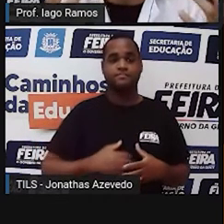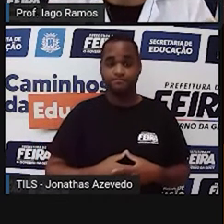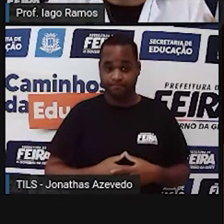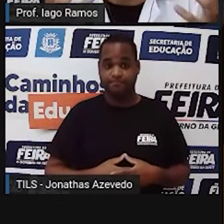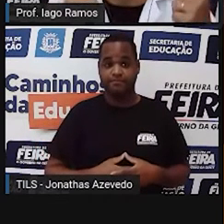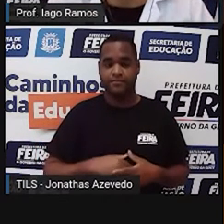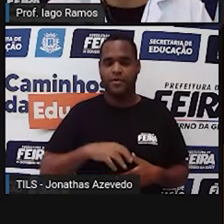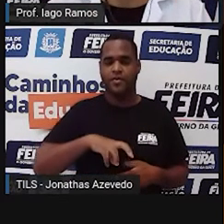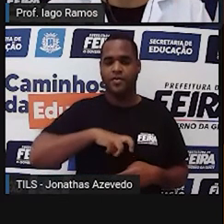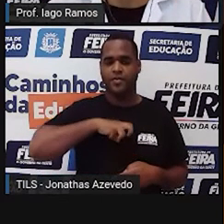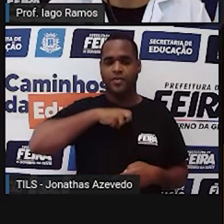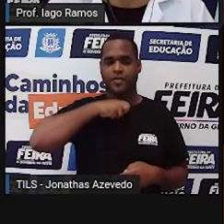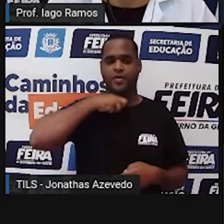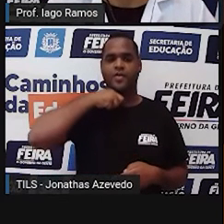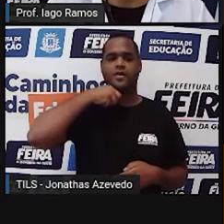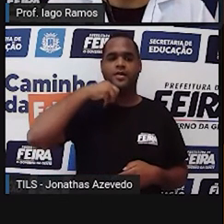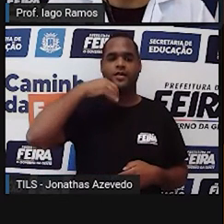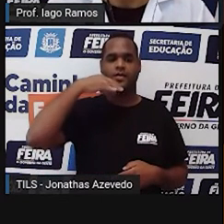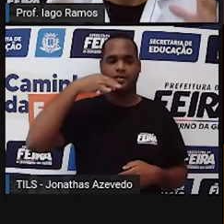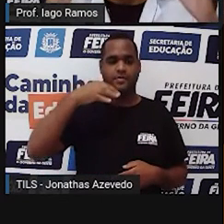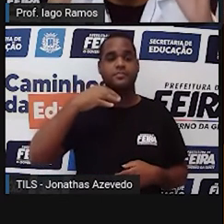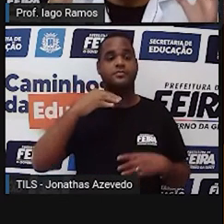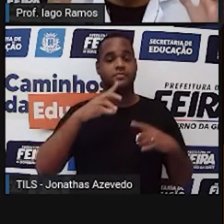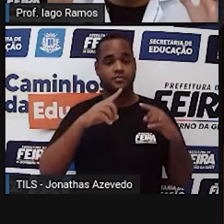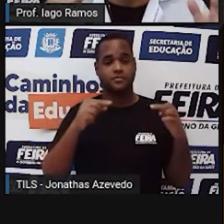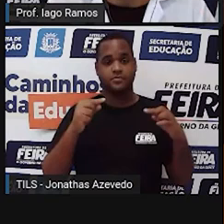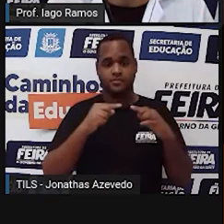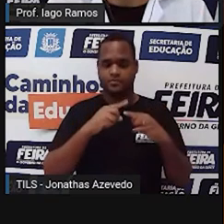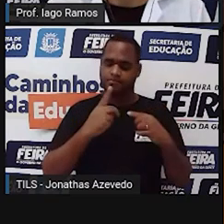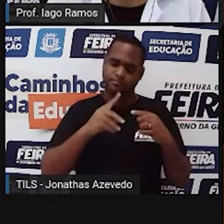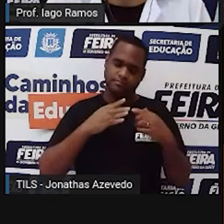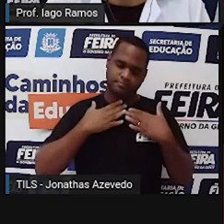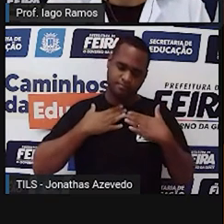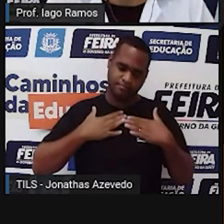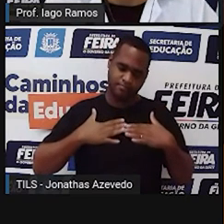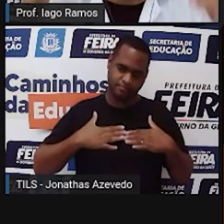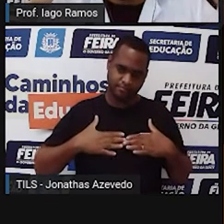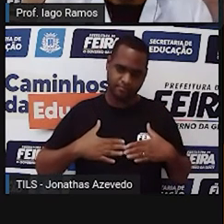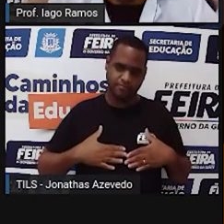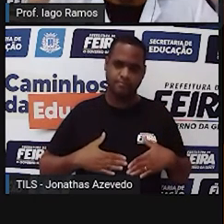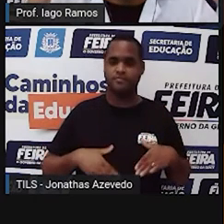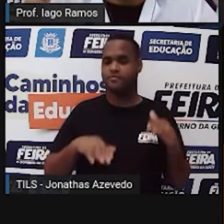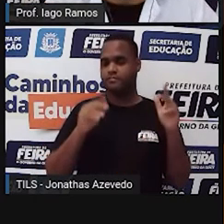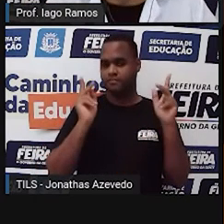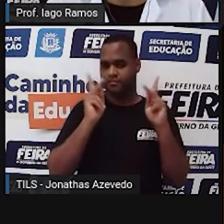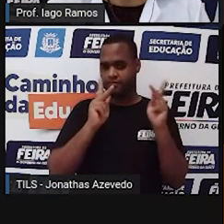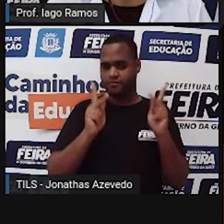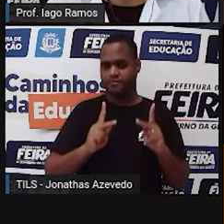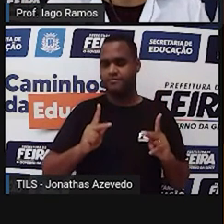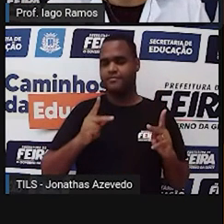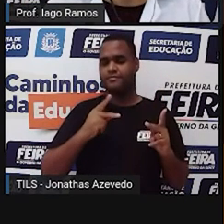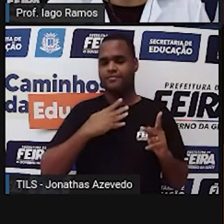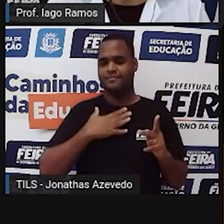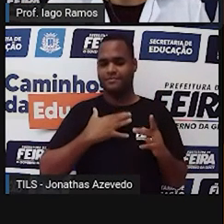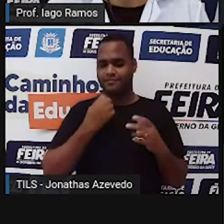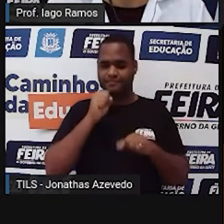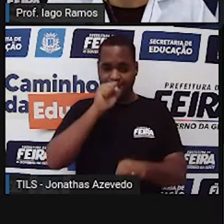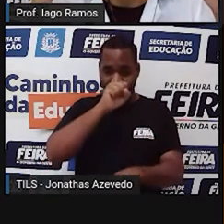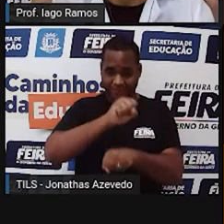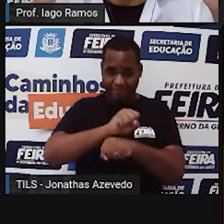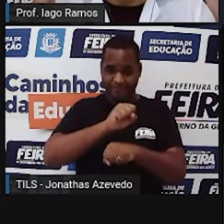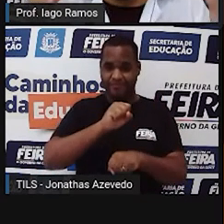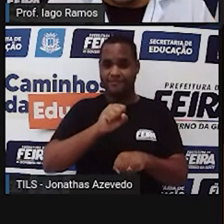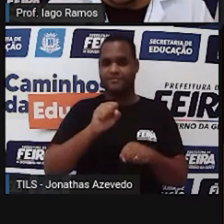E expirando, soltando o ar pela boca, certo? Só para dar aí uma leve pausa, né?